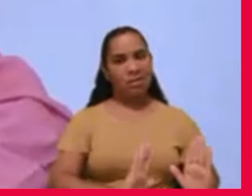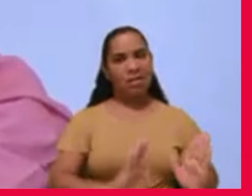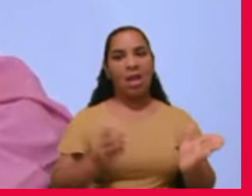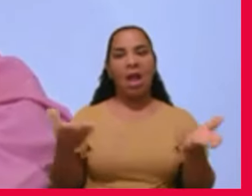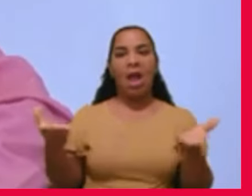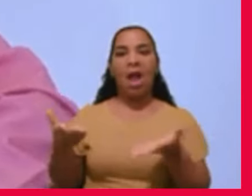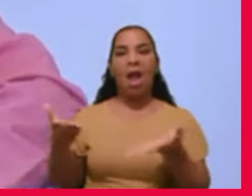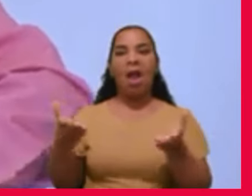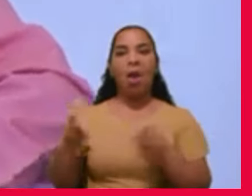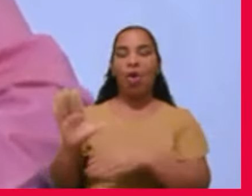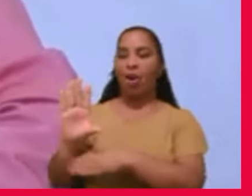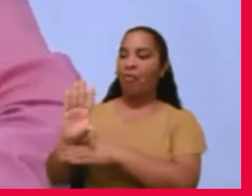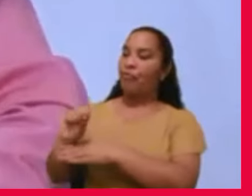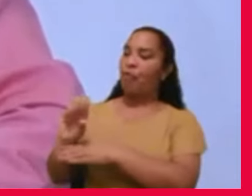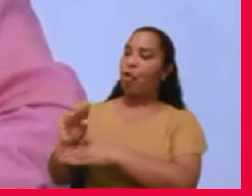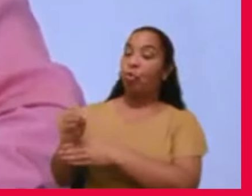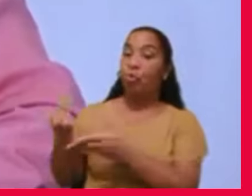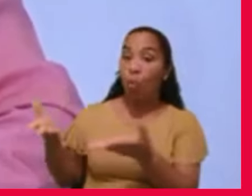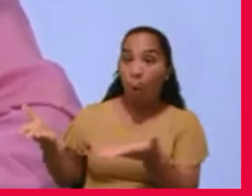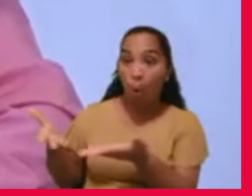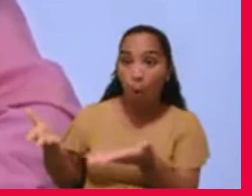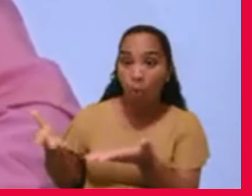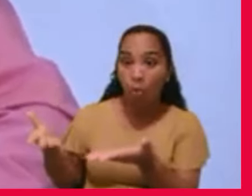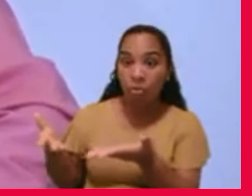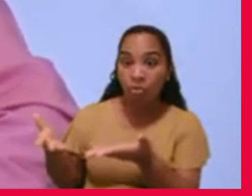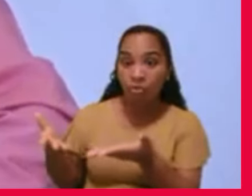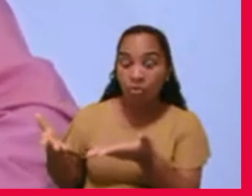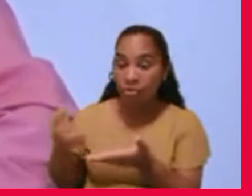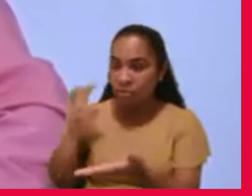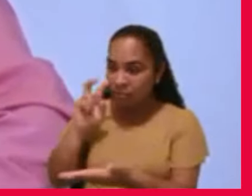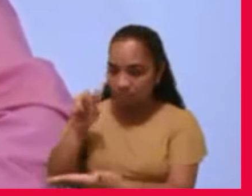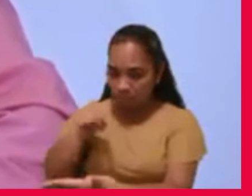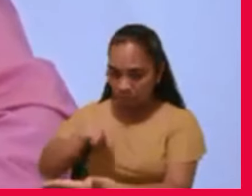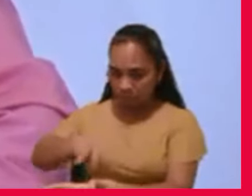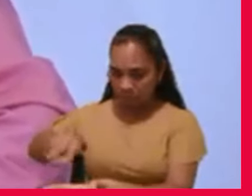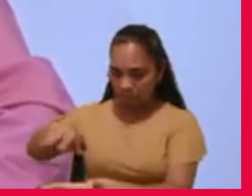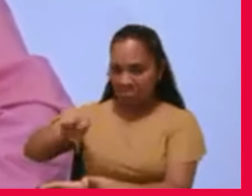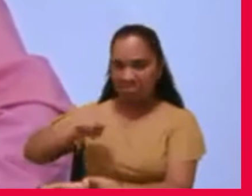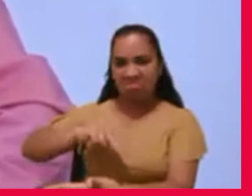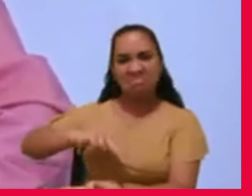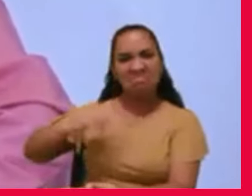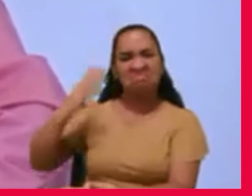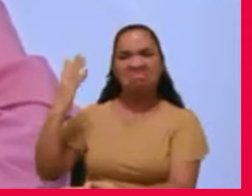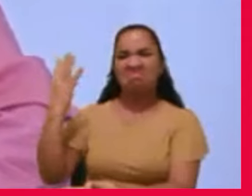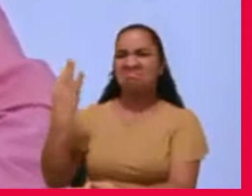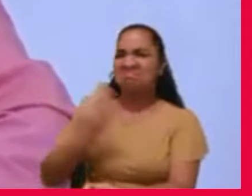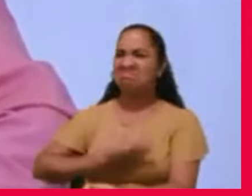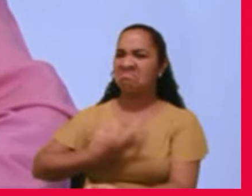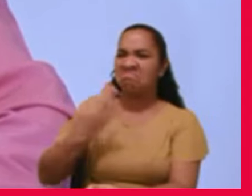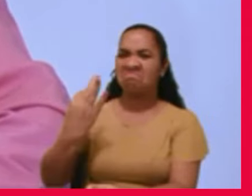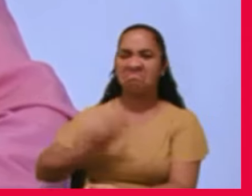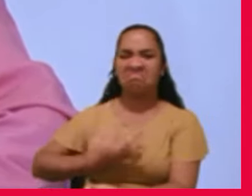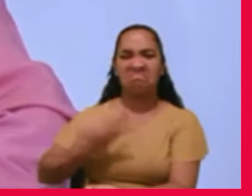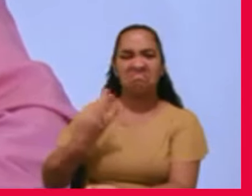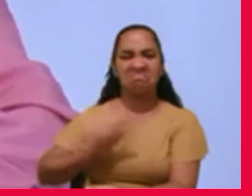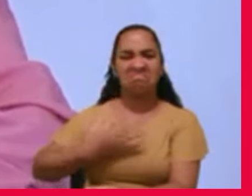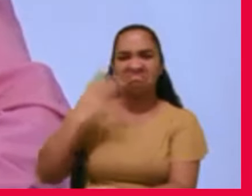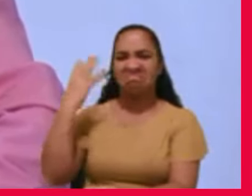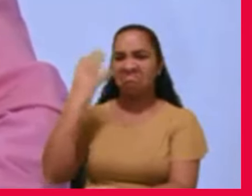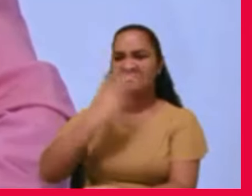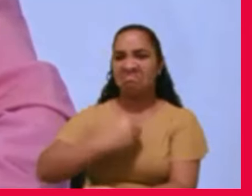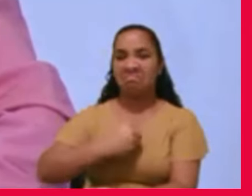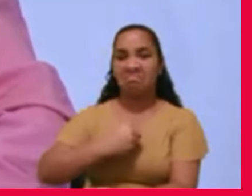atualidade. A beleza do progresso naquela época, quase um século,